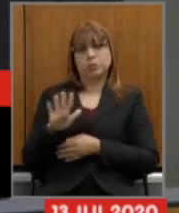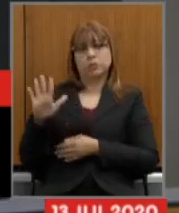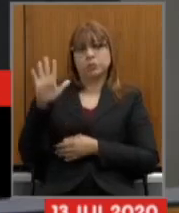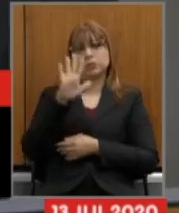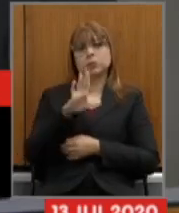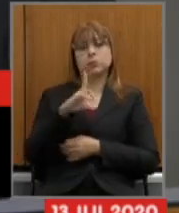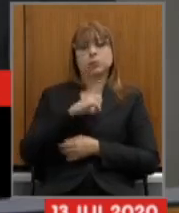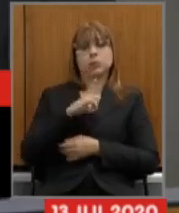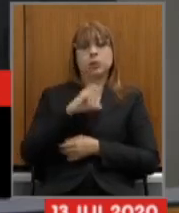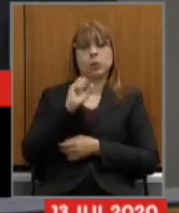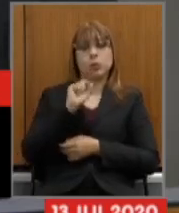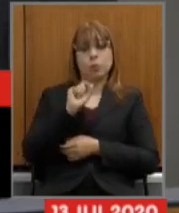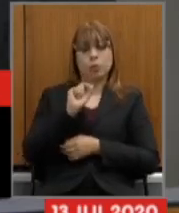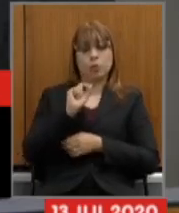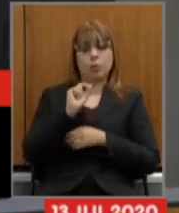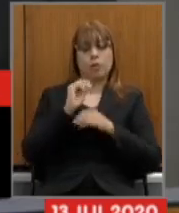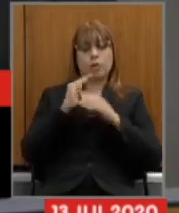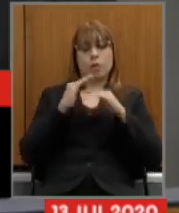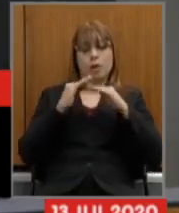cinco anos a menos